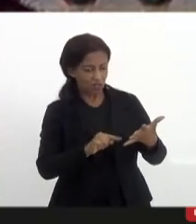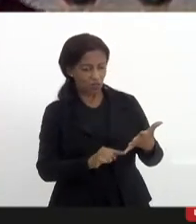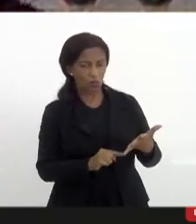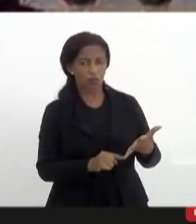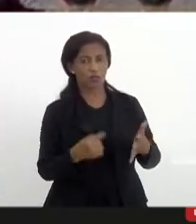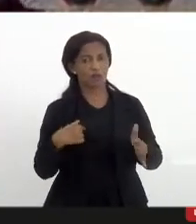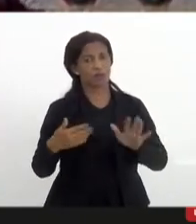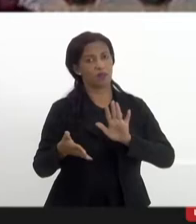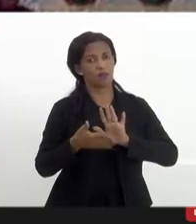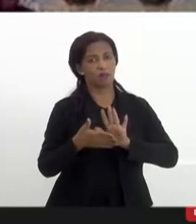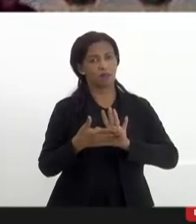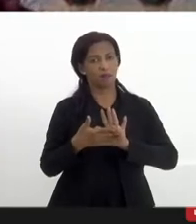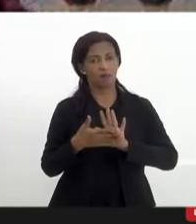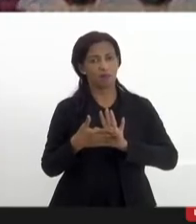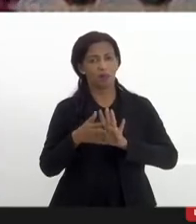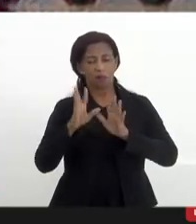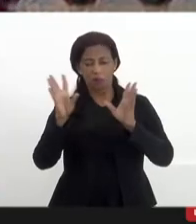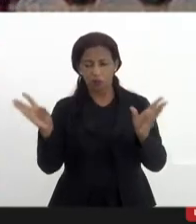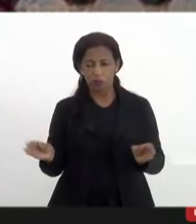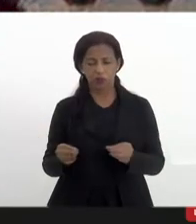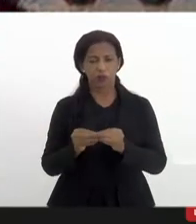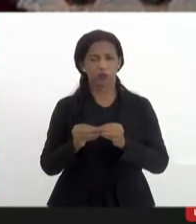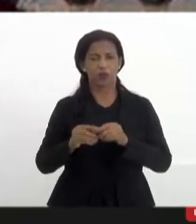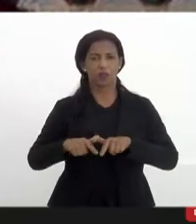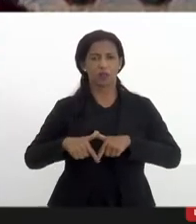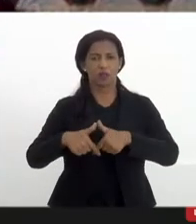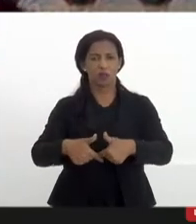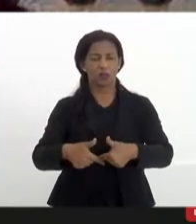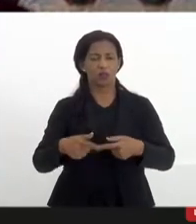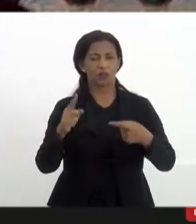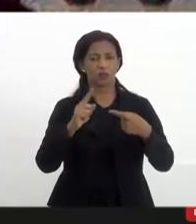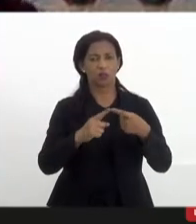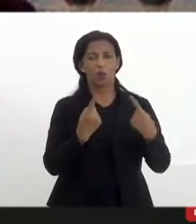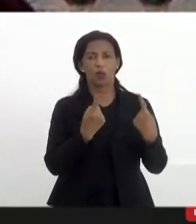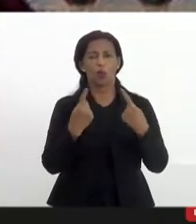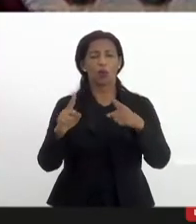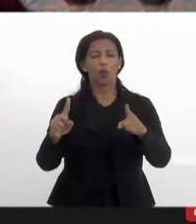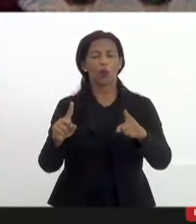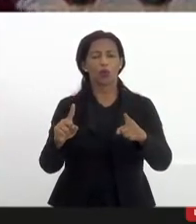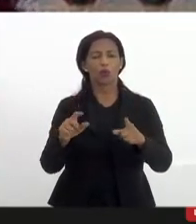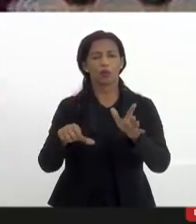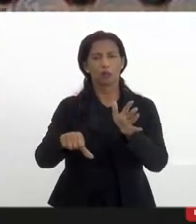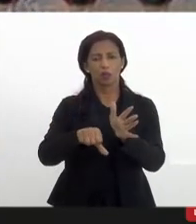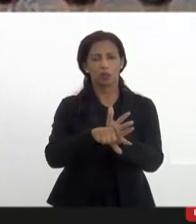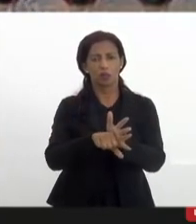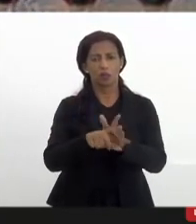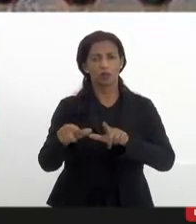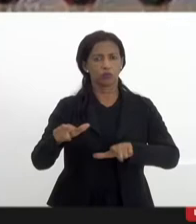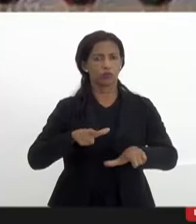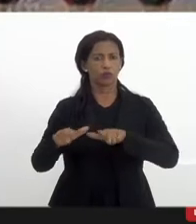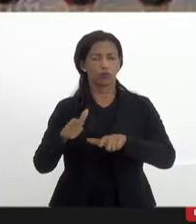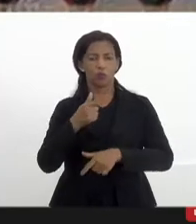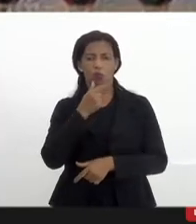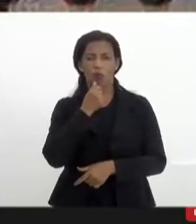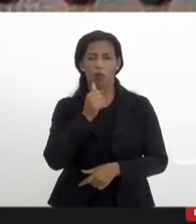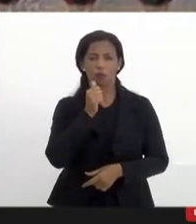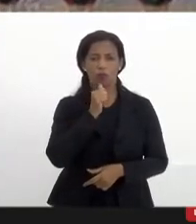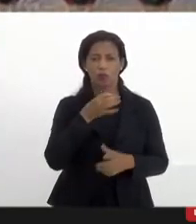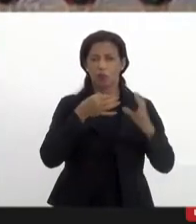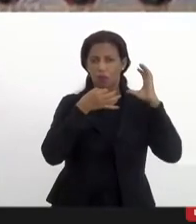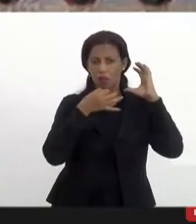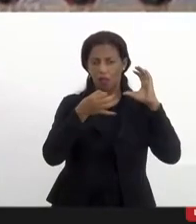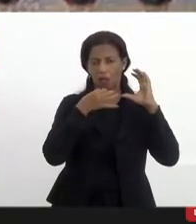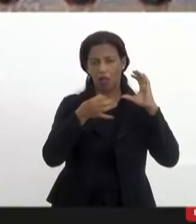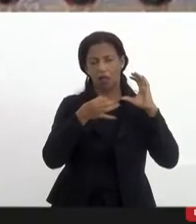para que a gente afine as ações primeiro no combate à criminalização dos trabalhadores e trabalhadoras das rádios